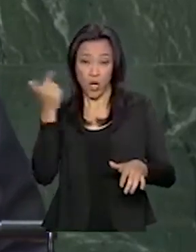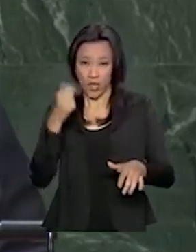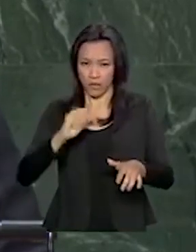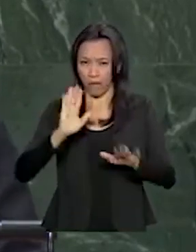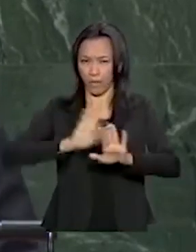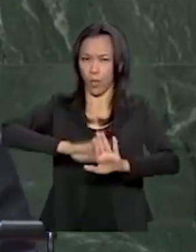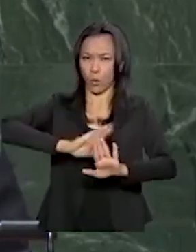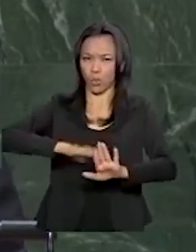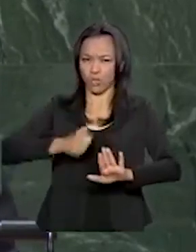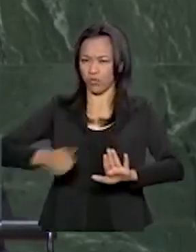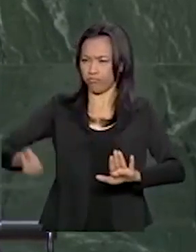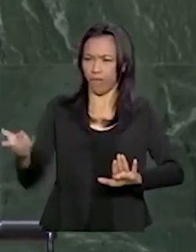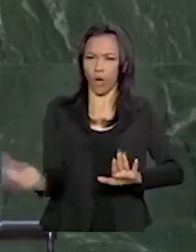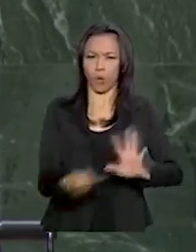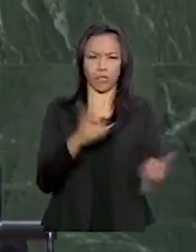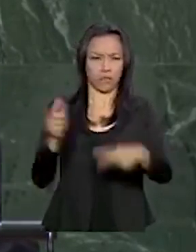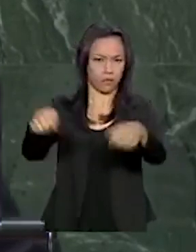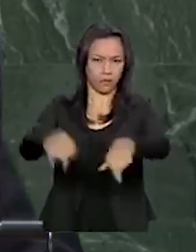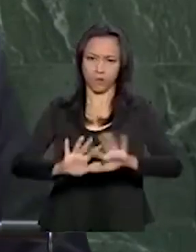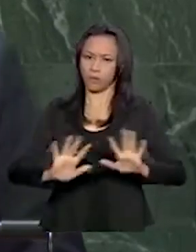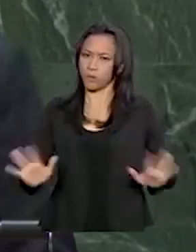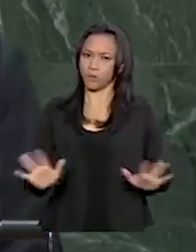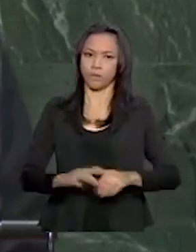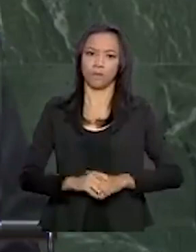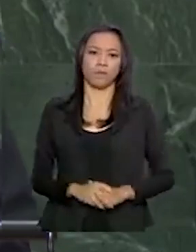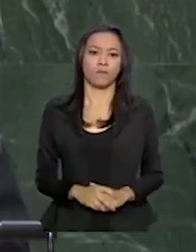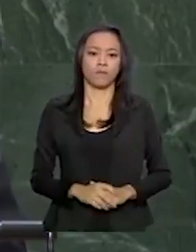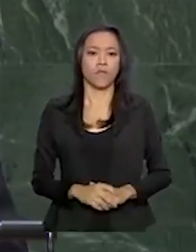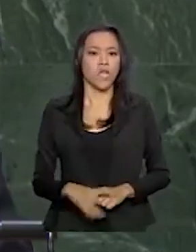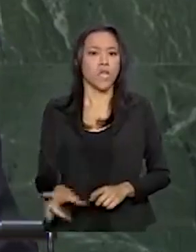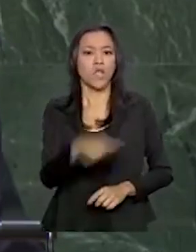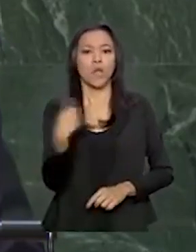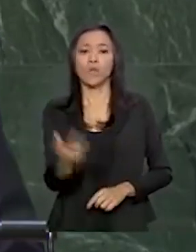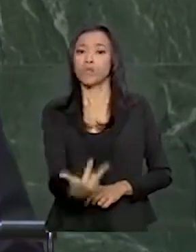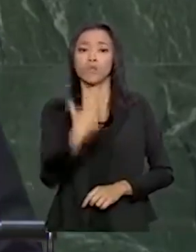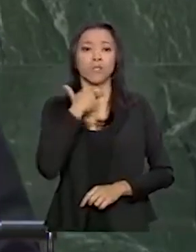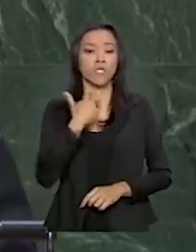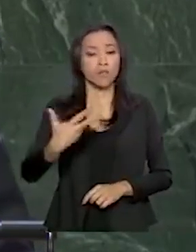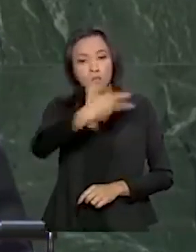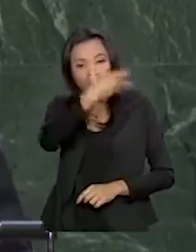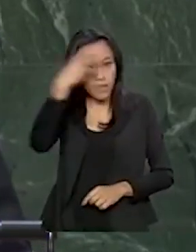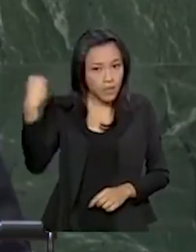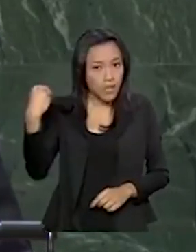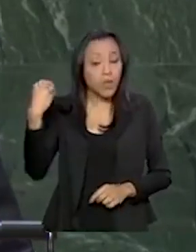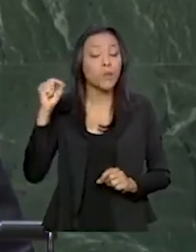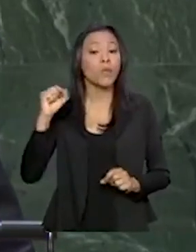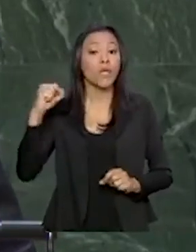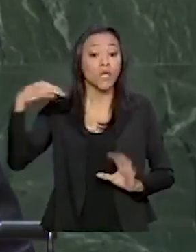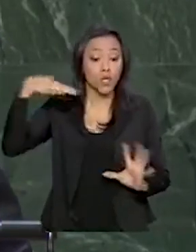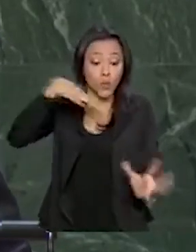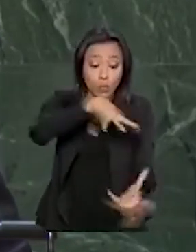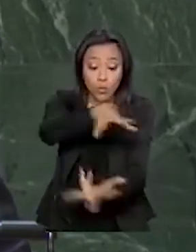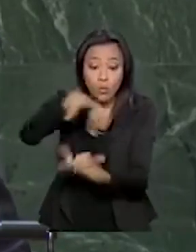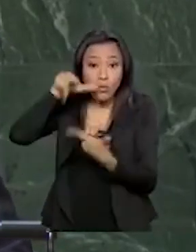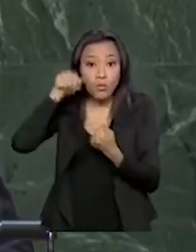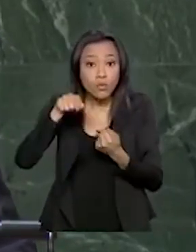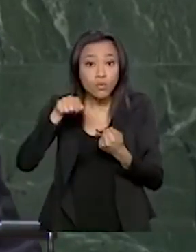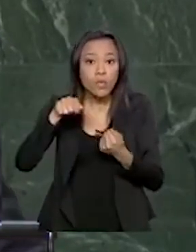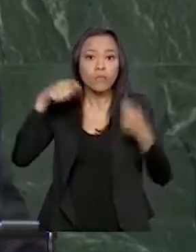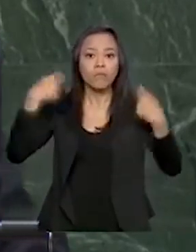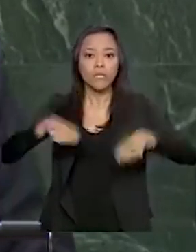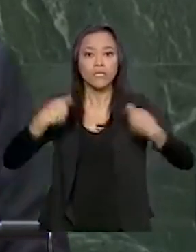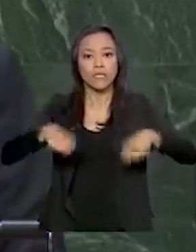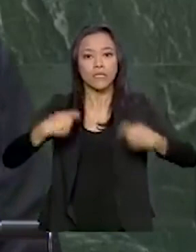sob qualquer pretexto. Não podemos esquecer que o mundo necessita ser